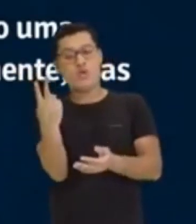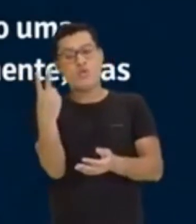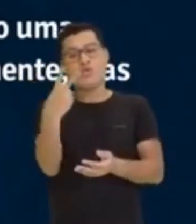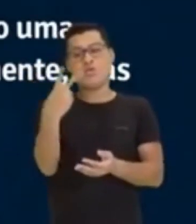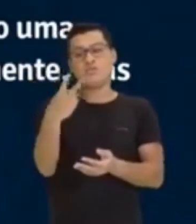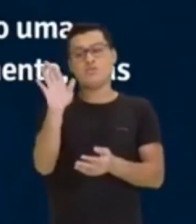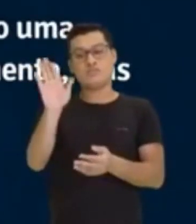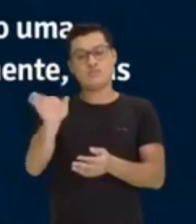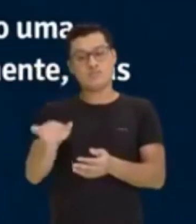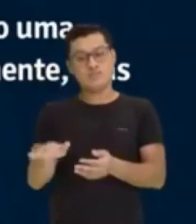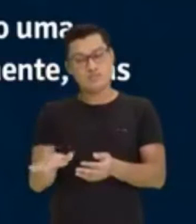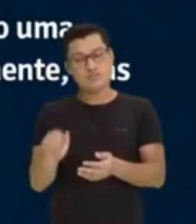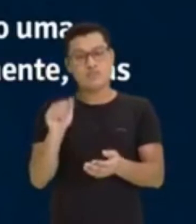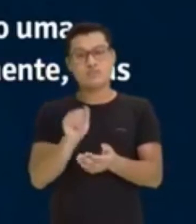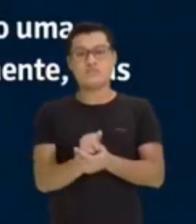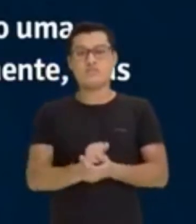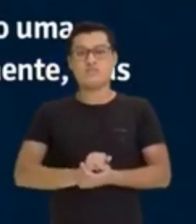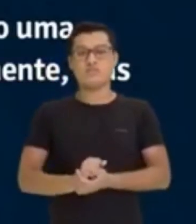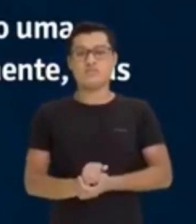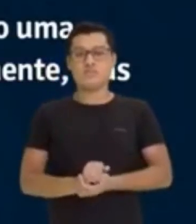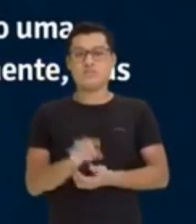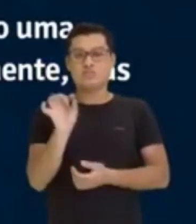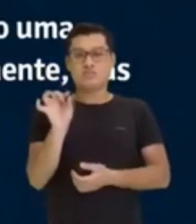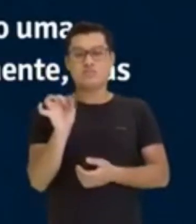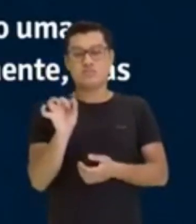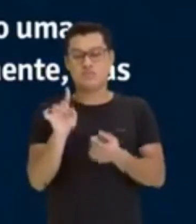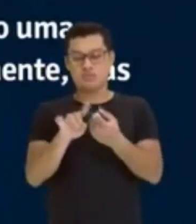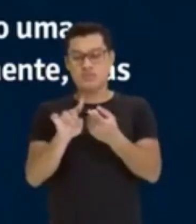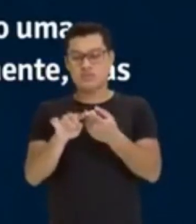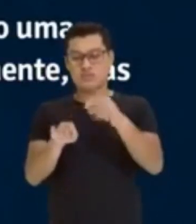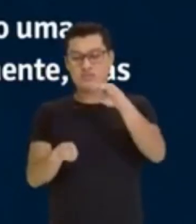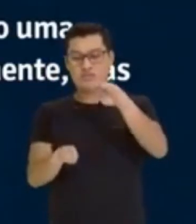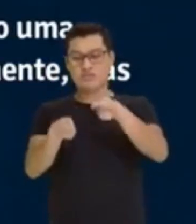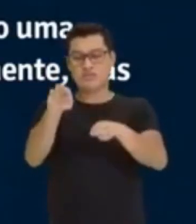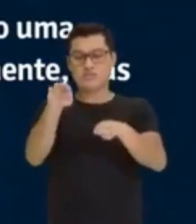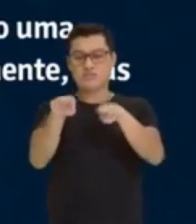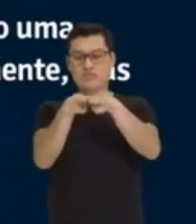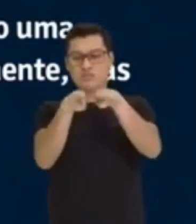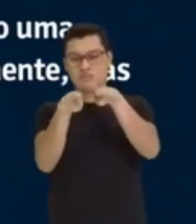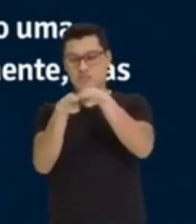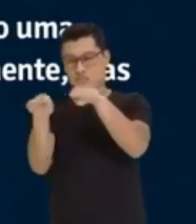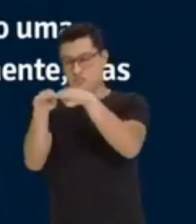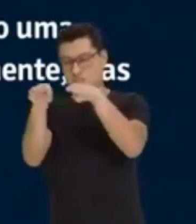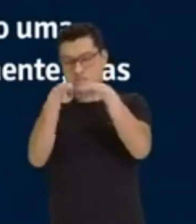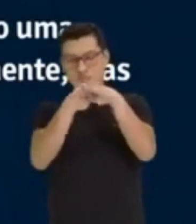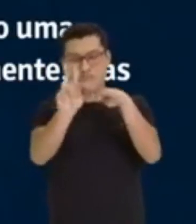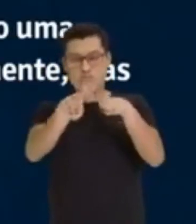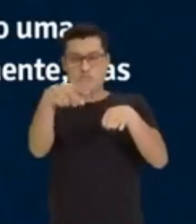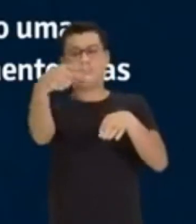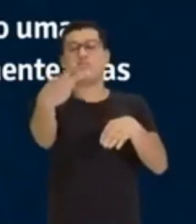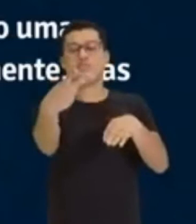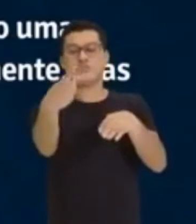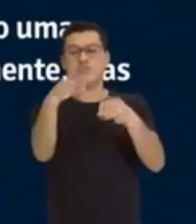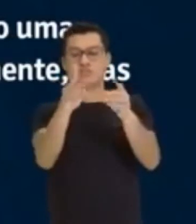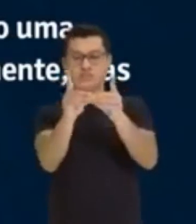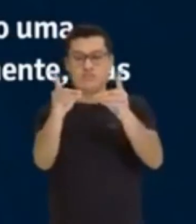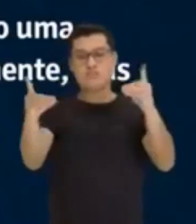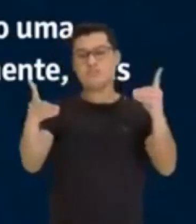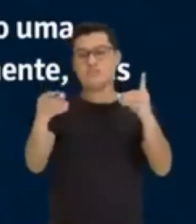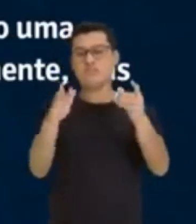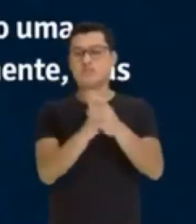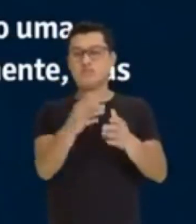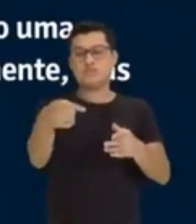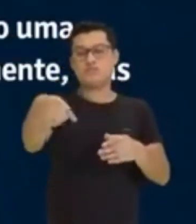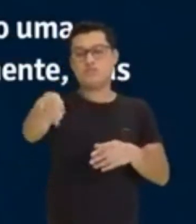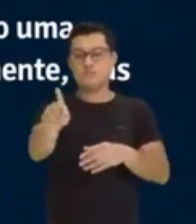diminuem, diminuem em uma mesma proporção. Percebeu? Dobrou a distância, ida e